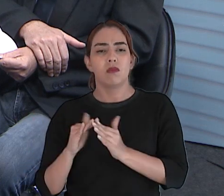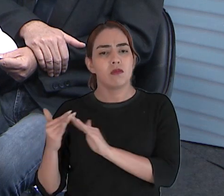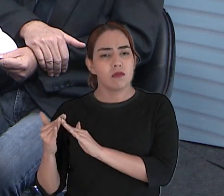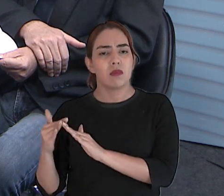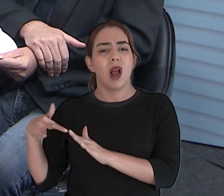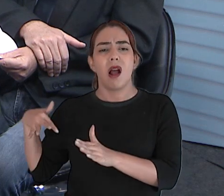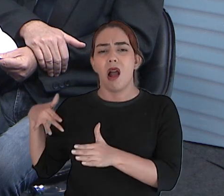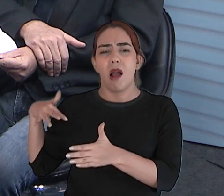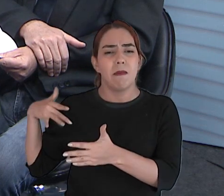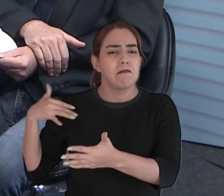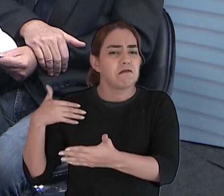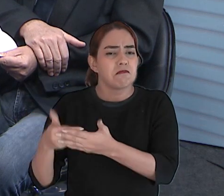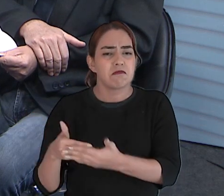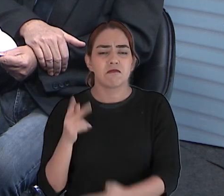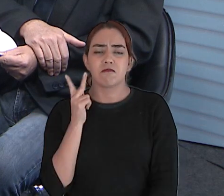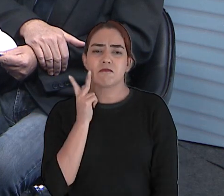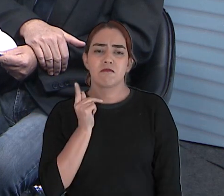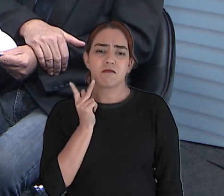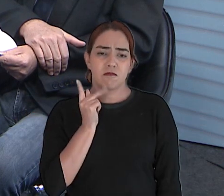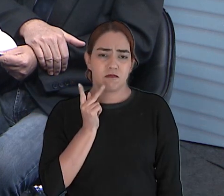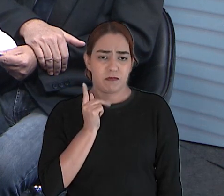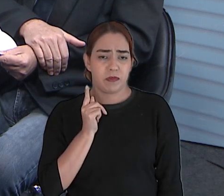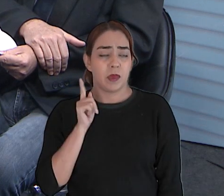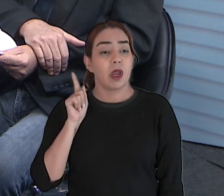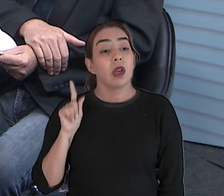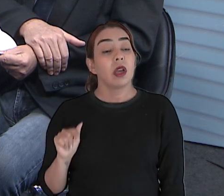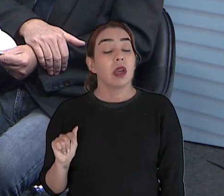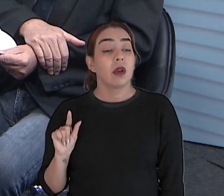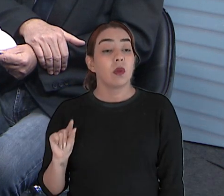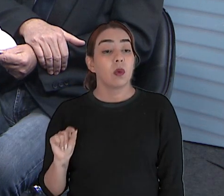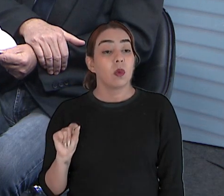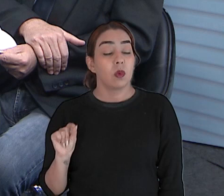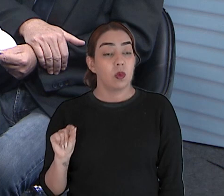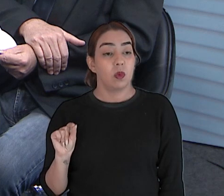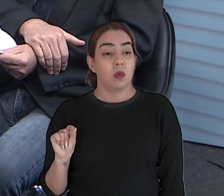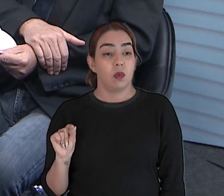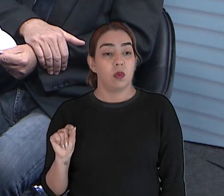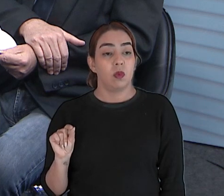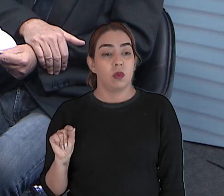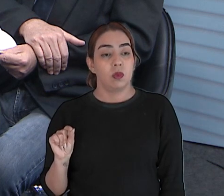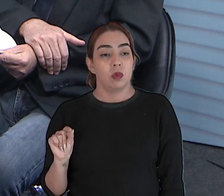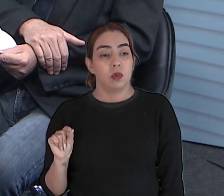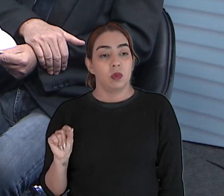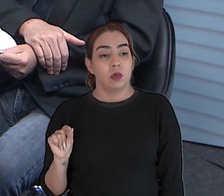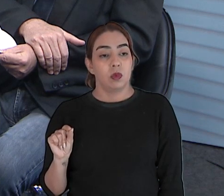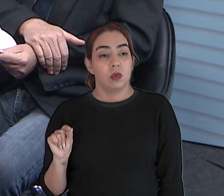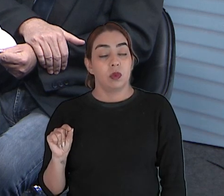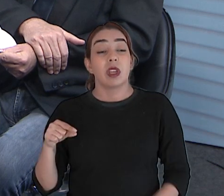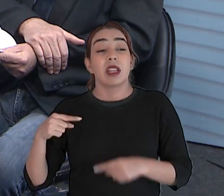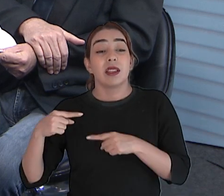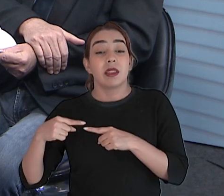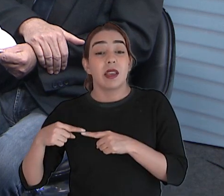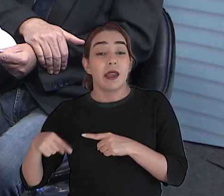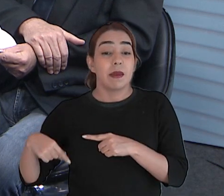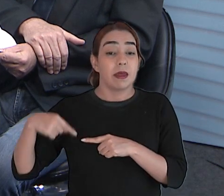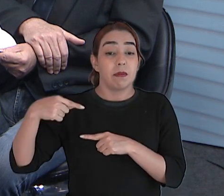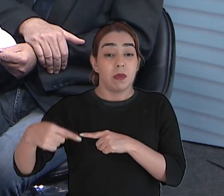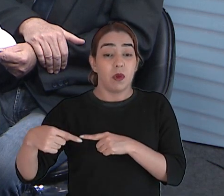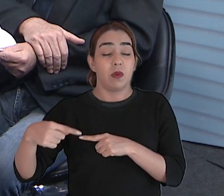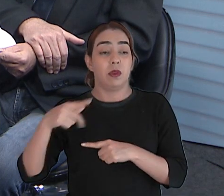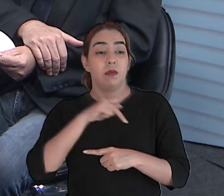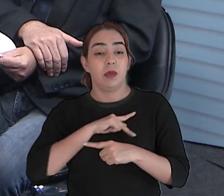é um dos... É o penúltimo bairro, porque depois de Santa Rosa tem o Presidente Vargas, que é bem vizinho, extrema,